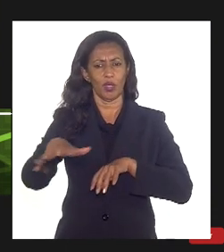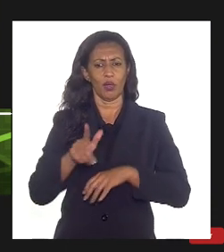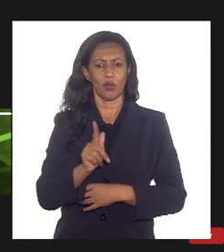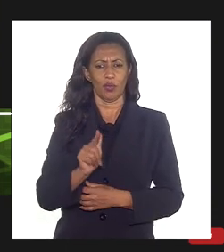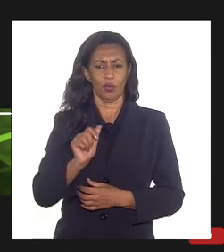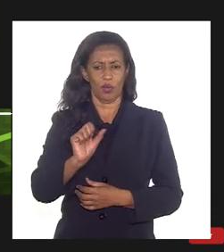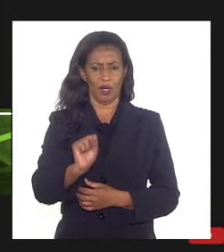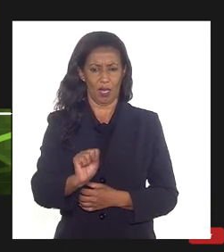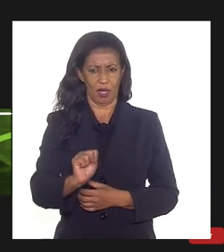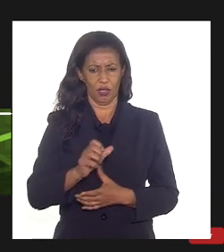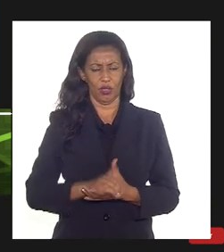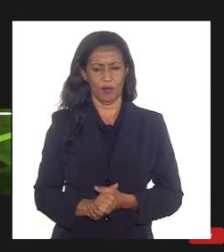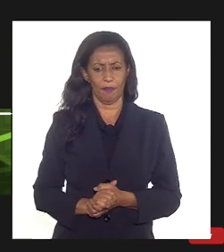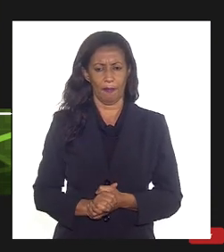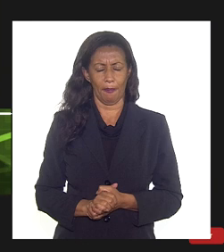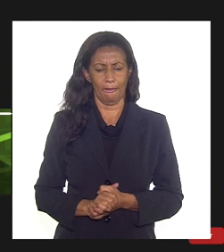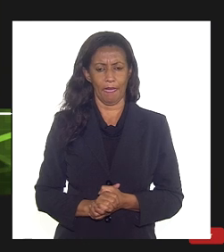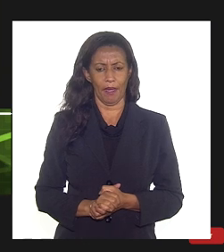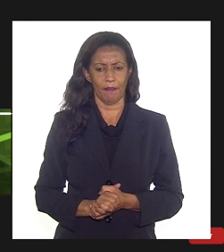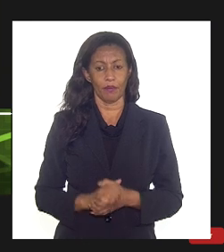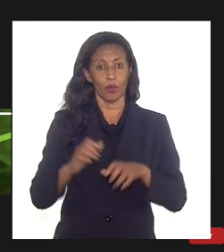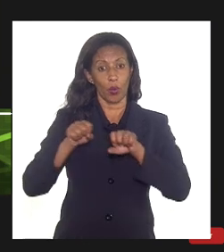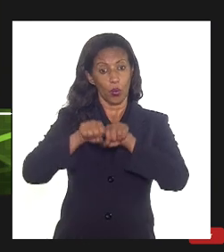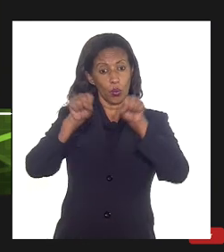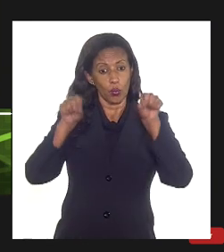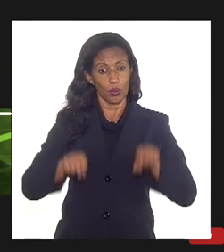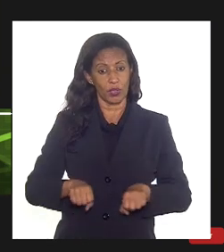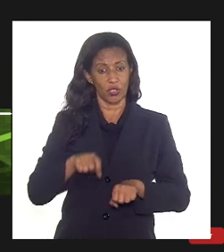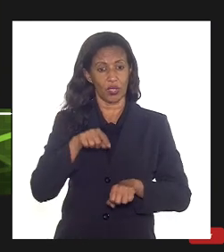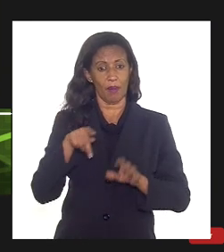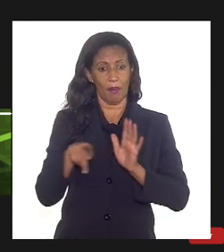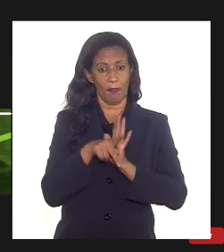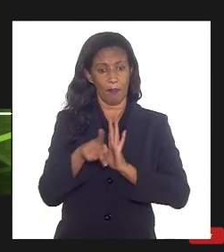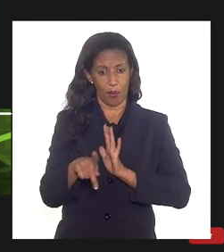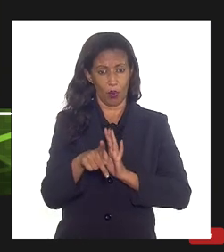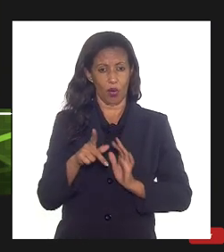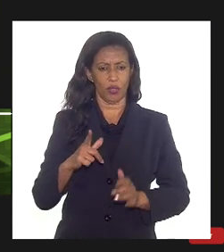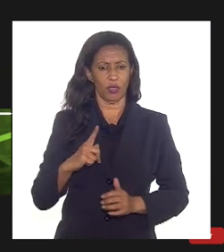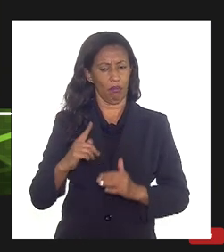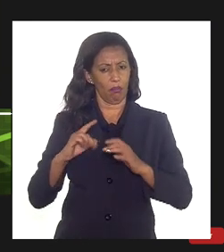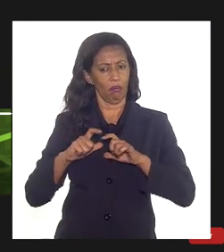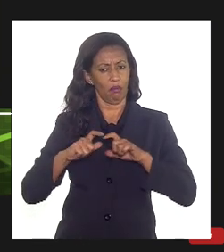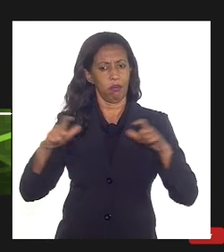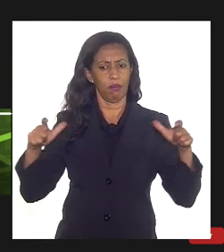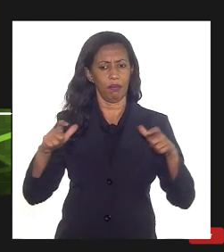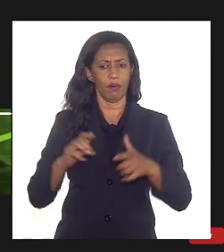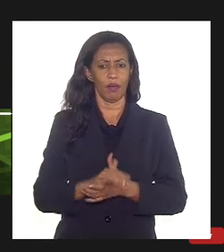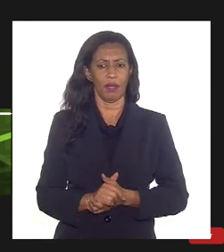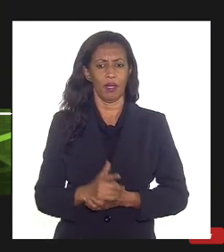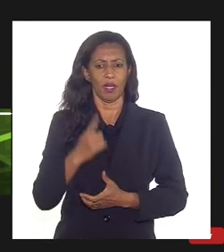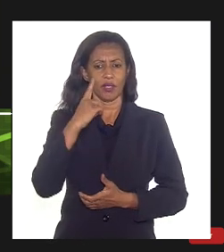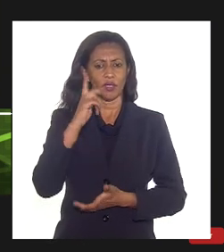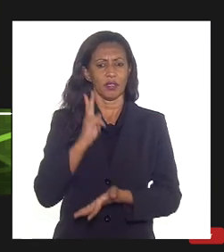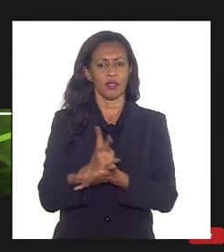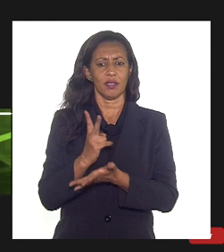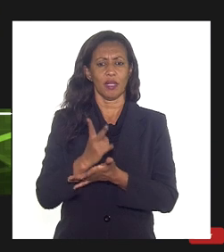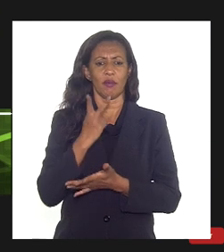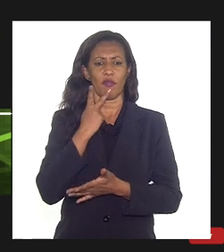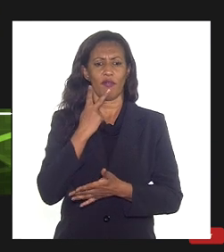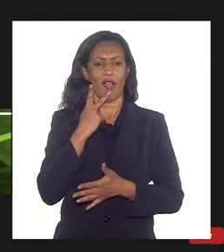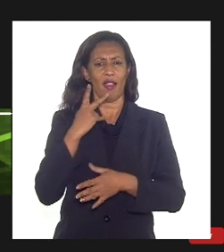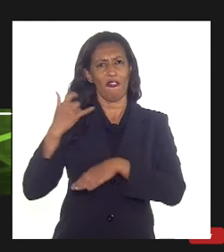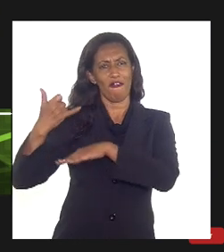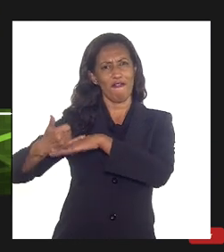um sistema de IP para produzir essas áreas é um sistema que tem uma complexidade alta a gente geralmente fala muito em plataforma